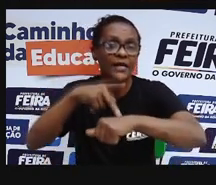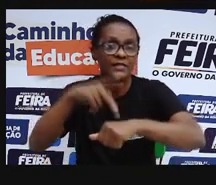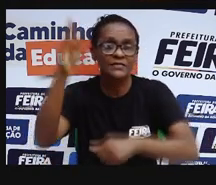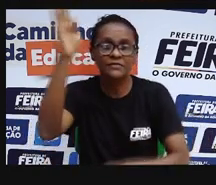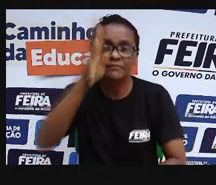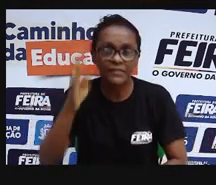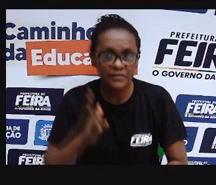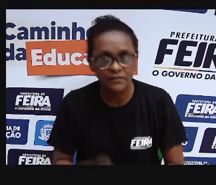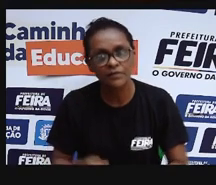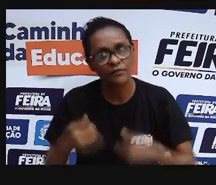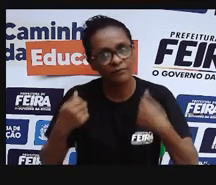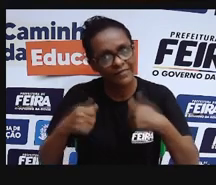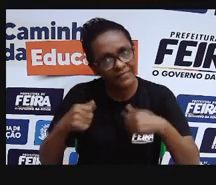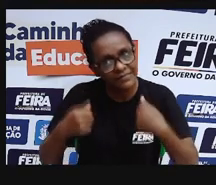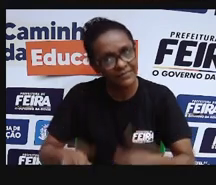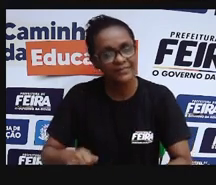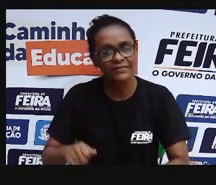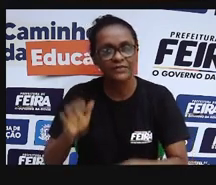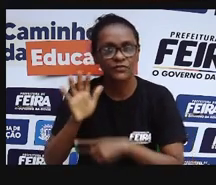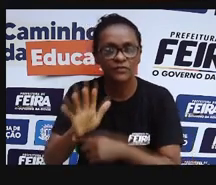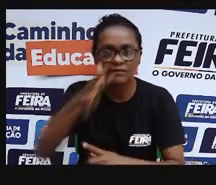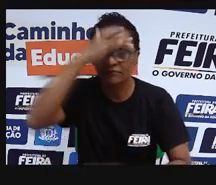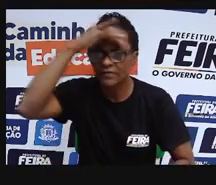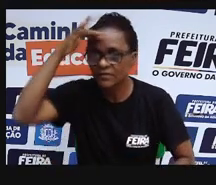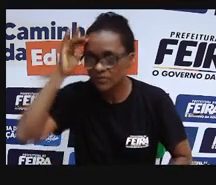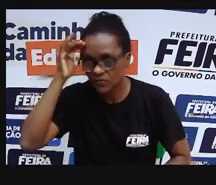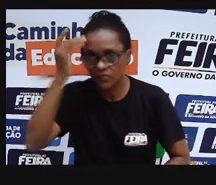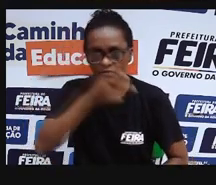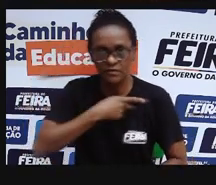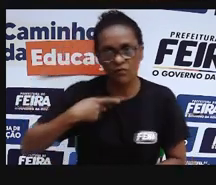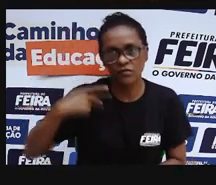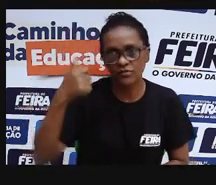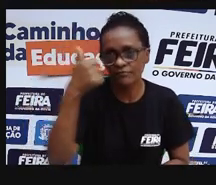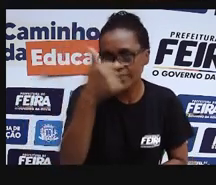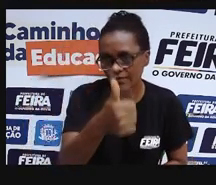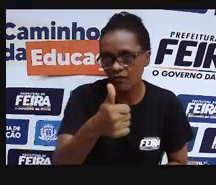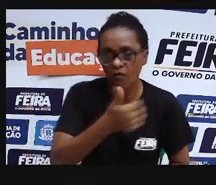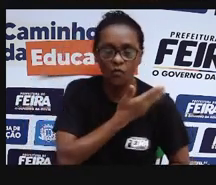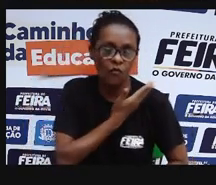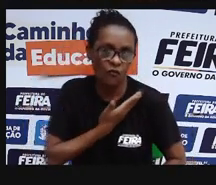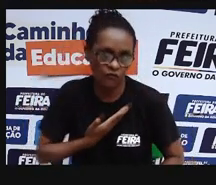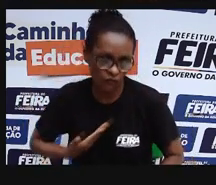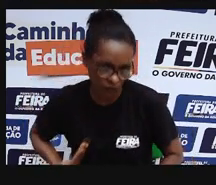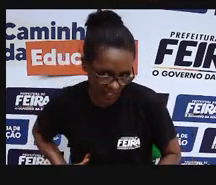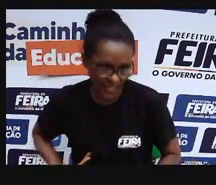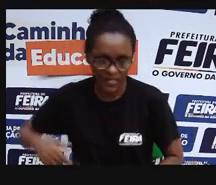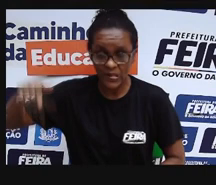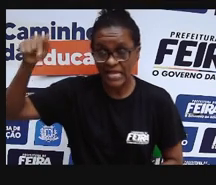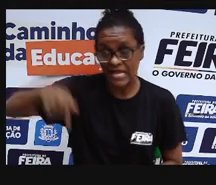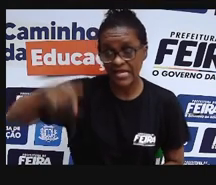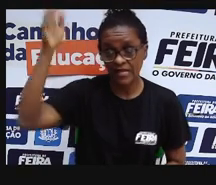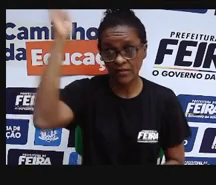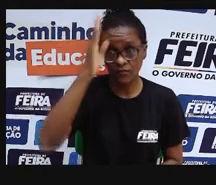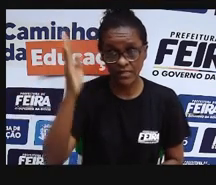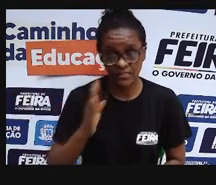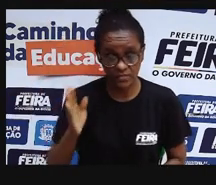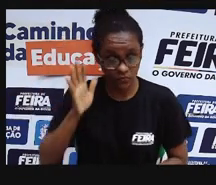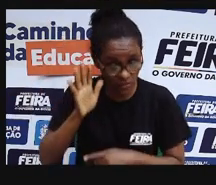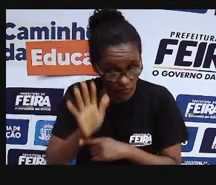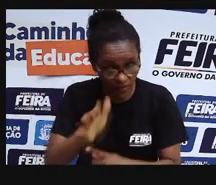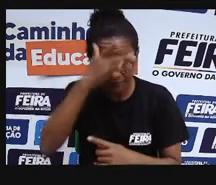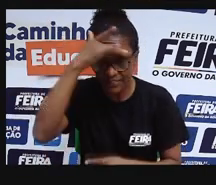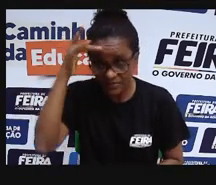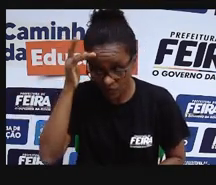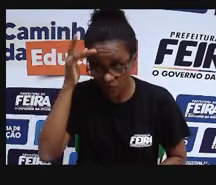É direito nosso e dever dos nossos governantes de garantir a saúde para